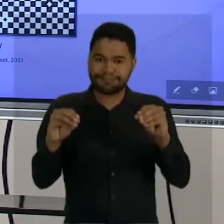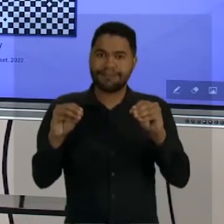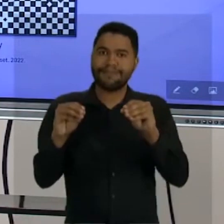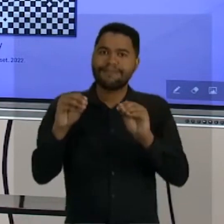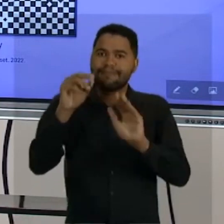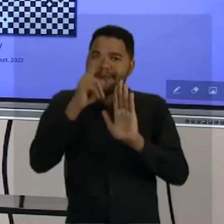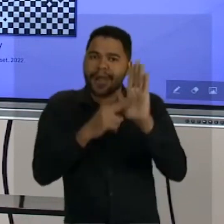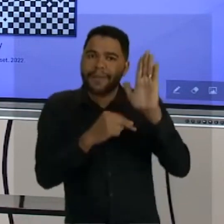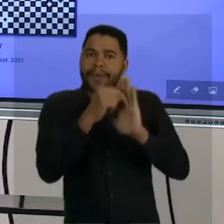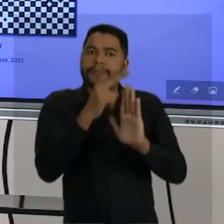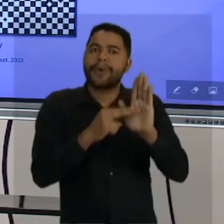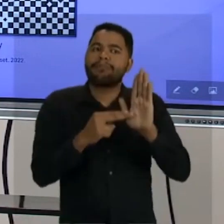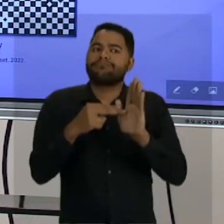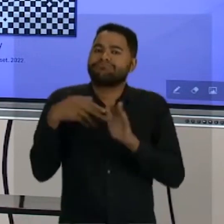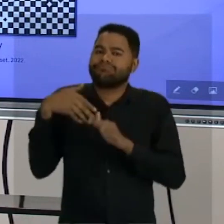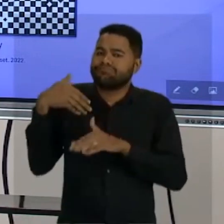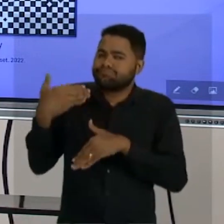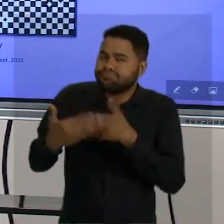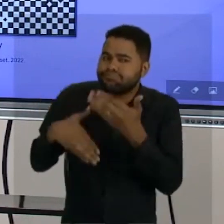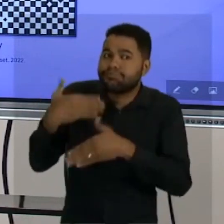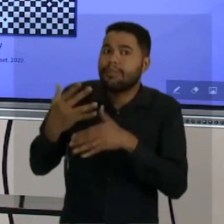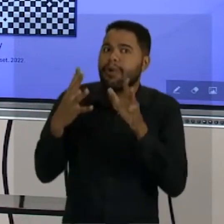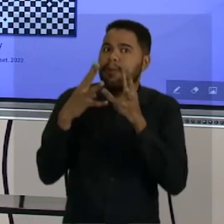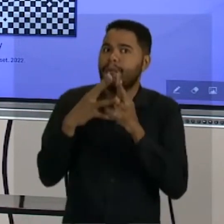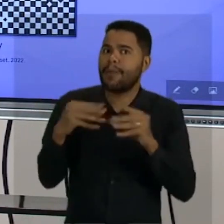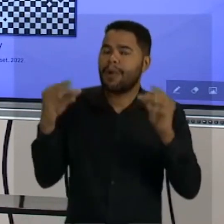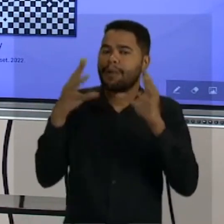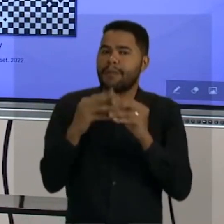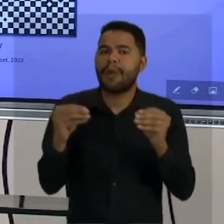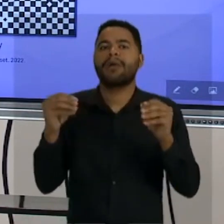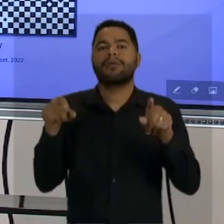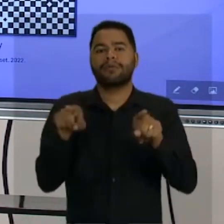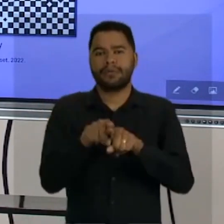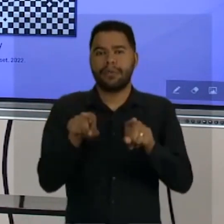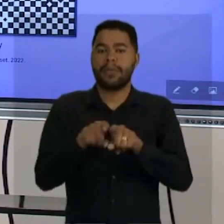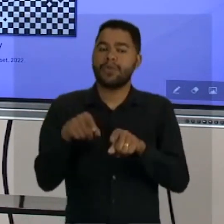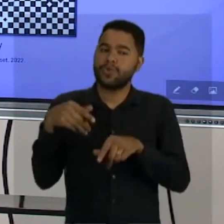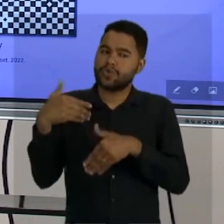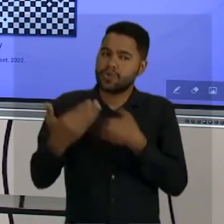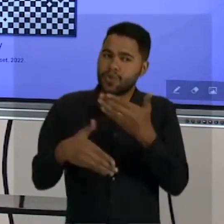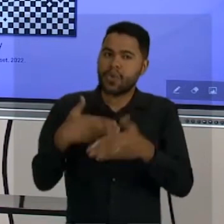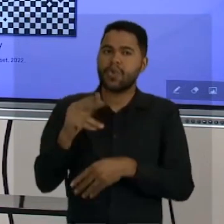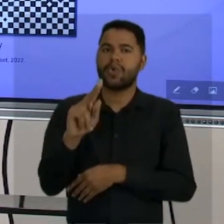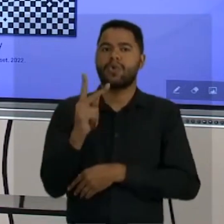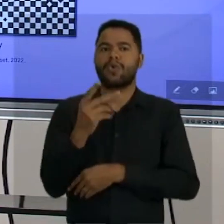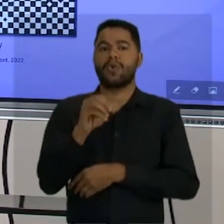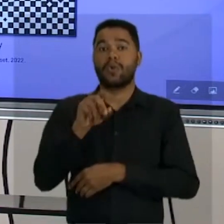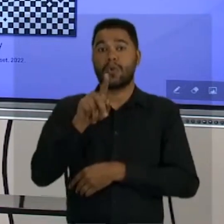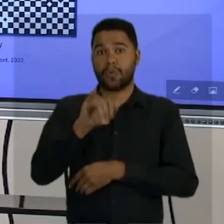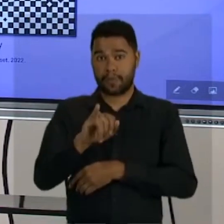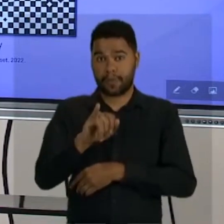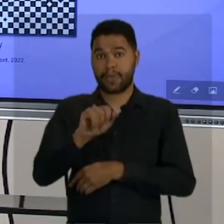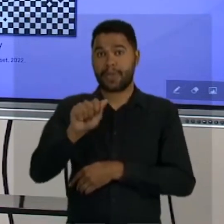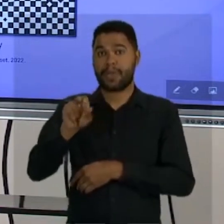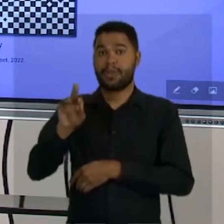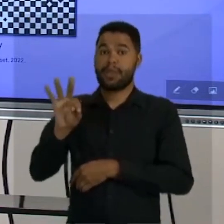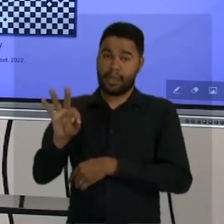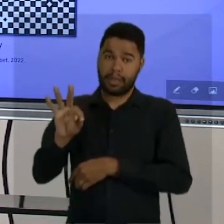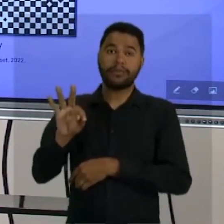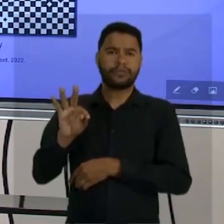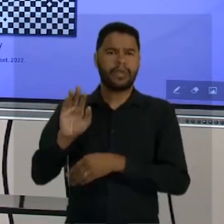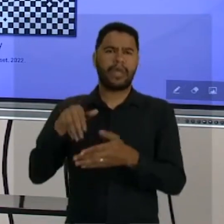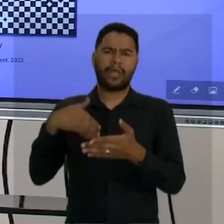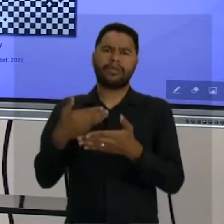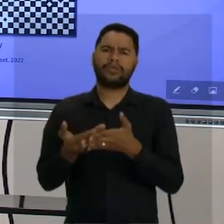de repente, com o desenvolver da arte abstrata, a gente tem também o desenvolver da Op Art. E, até hoje, muitos artistas